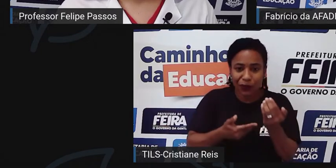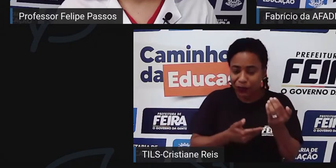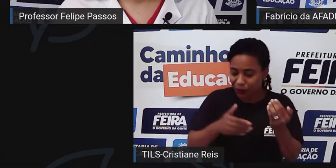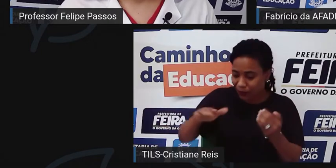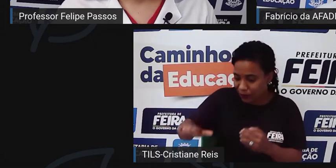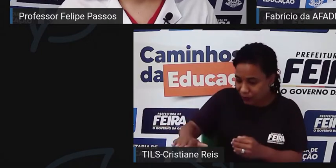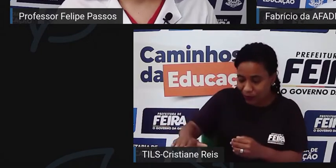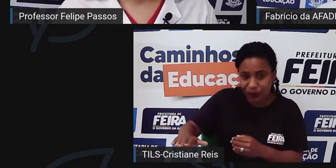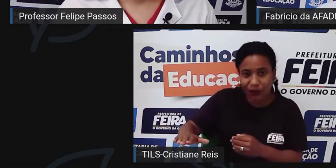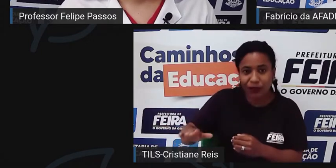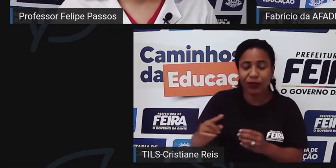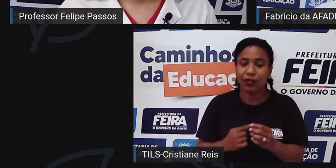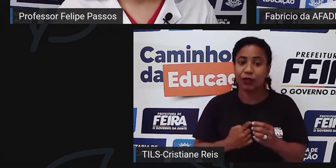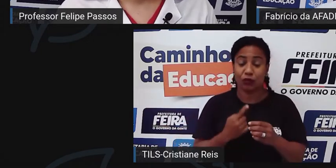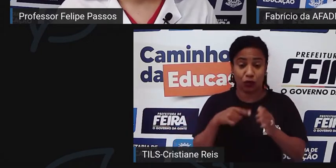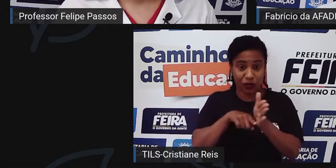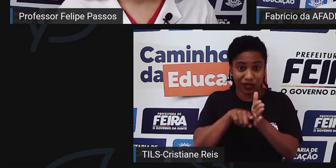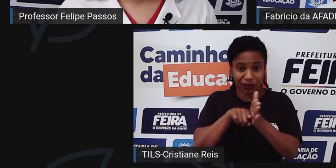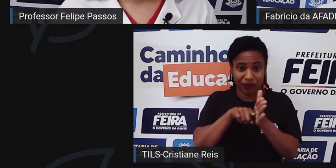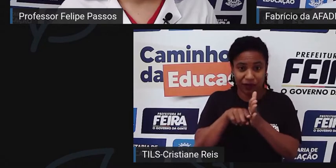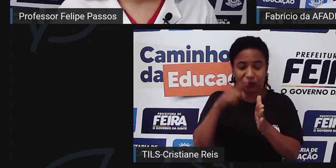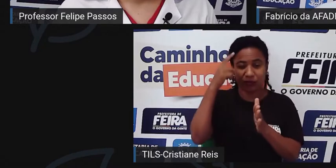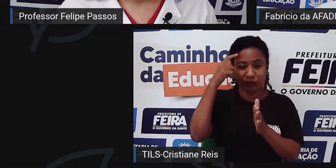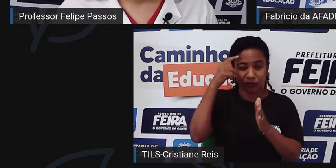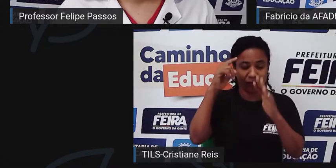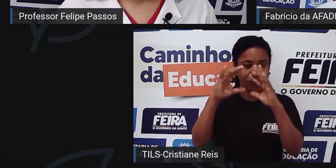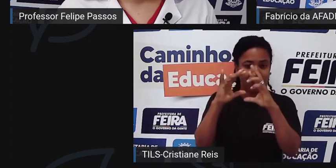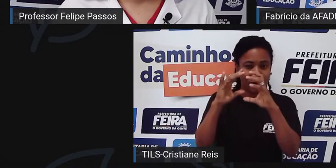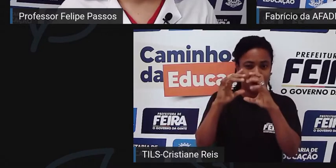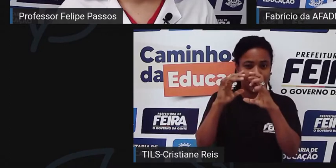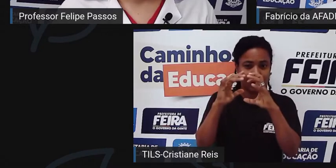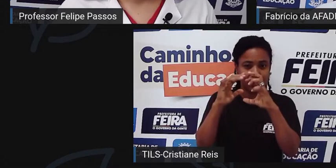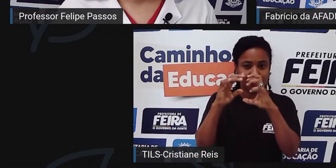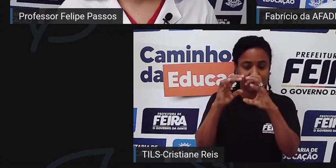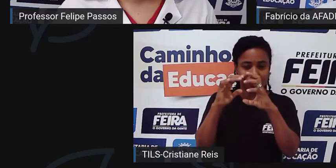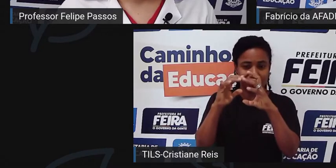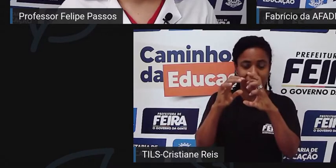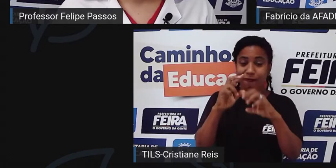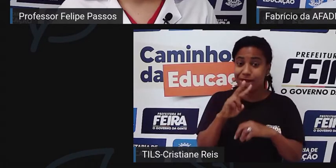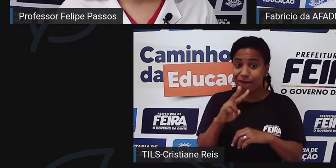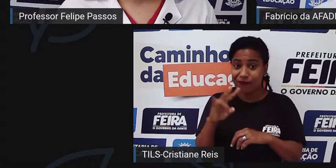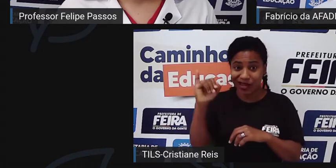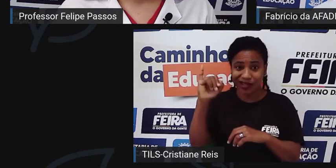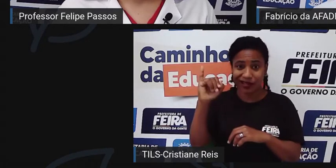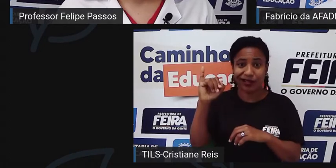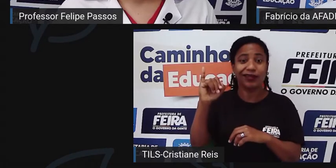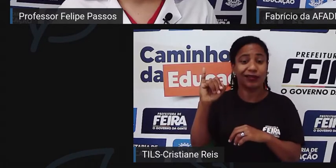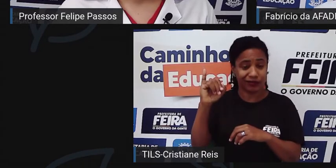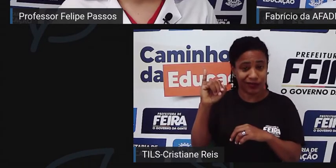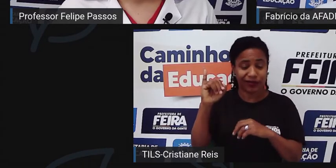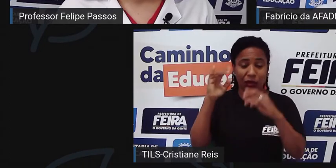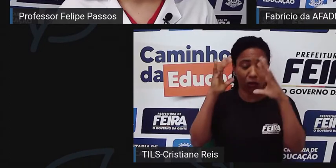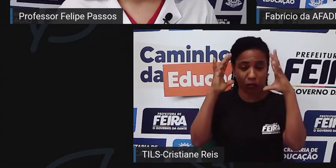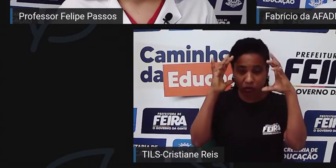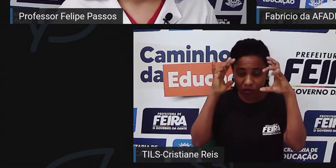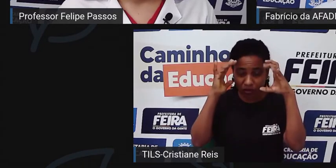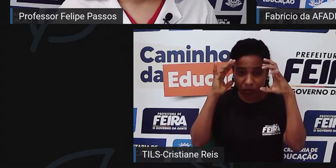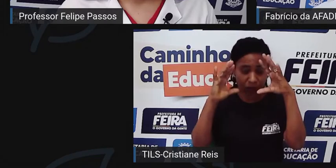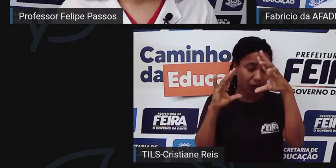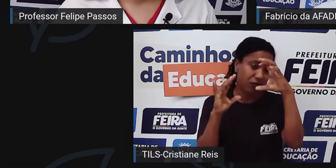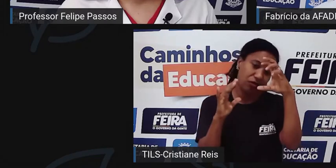AVC ou não. Quando essa criança é detectada nesse exame, que ele está para ter um AVC,